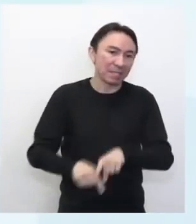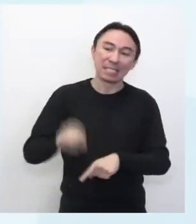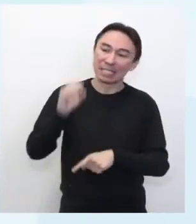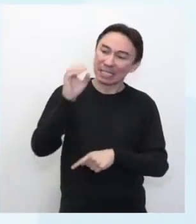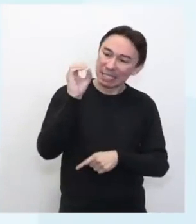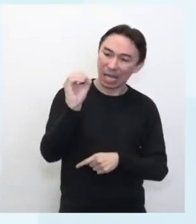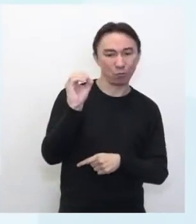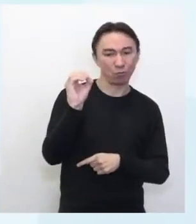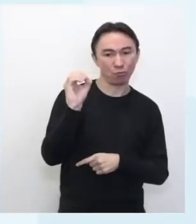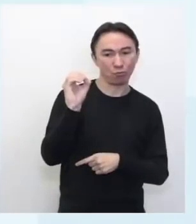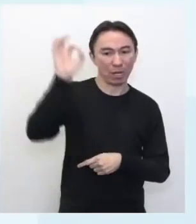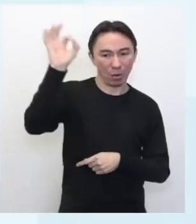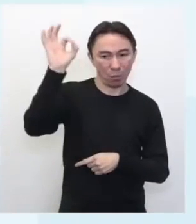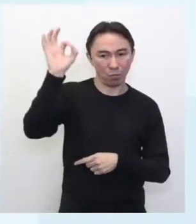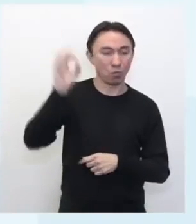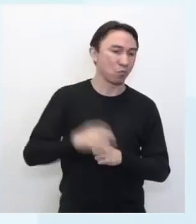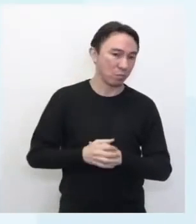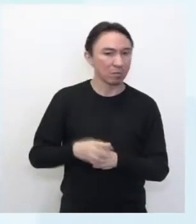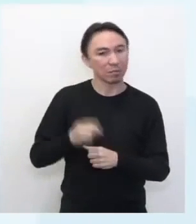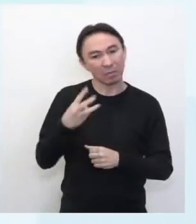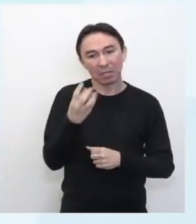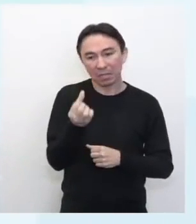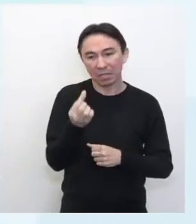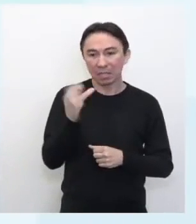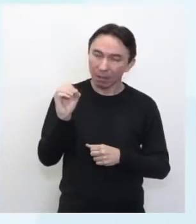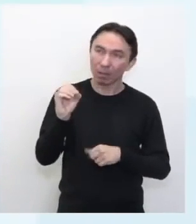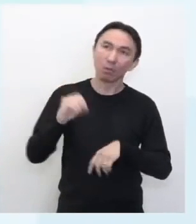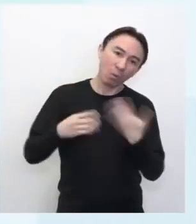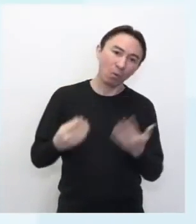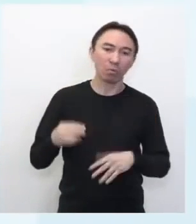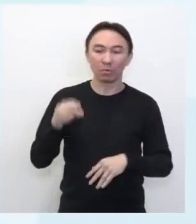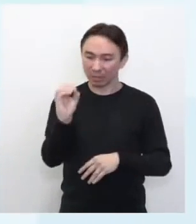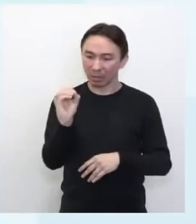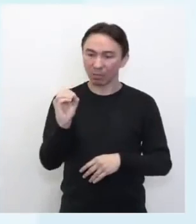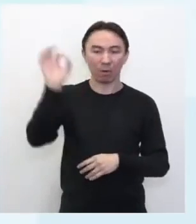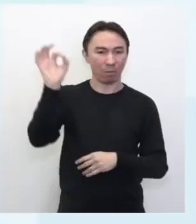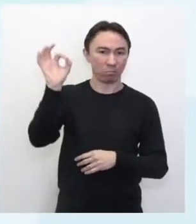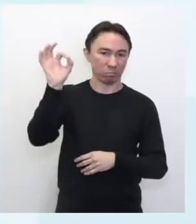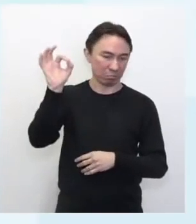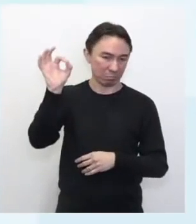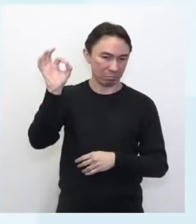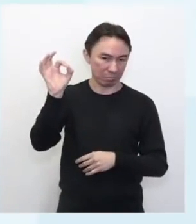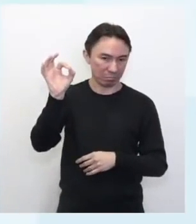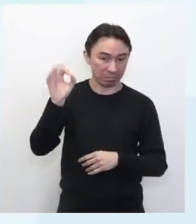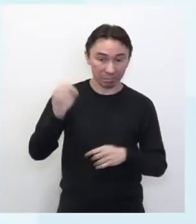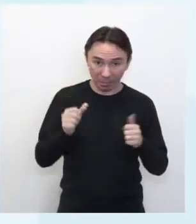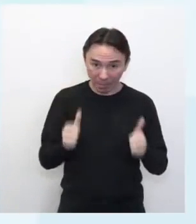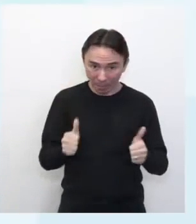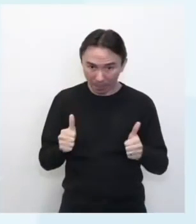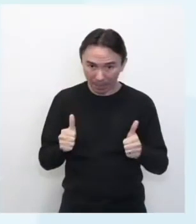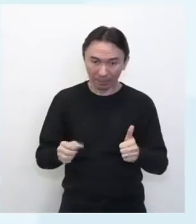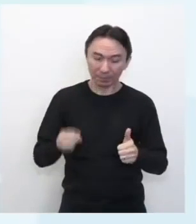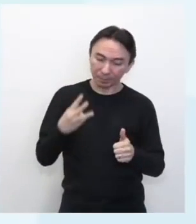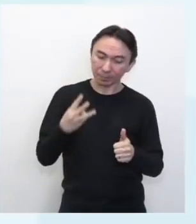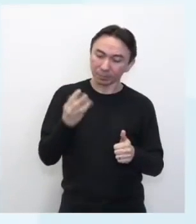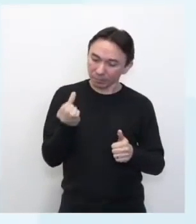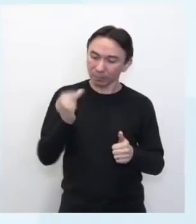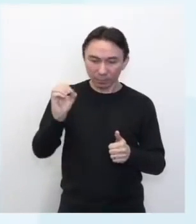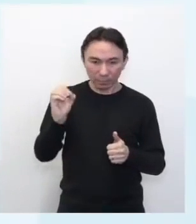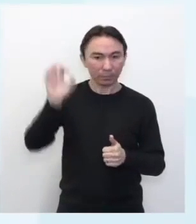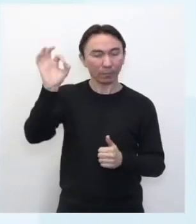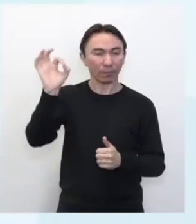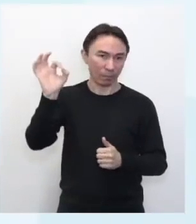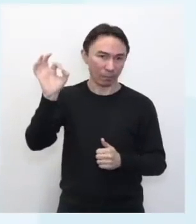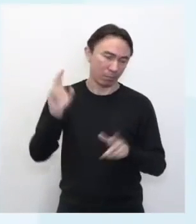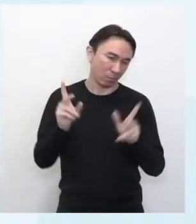e zero graus, né, Tony? Lembrando que ele possui essa grandeza de 360 graus. Show!